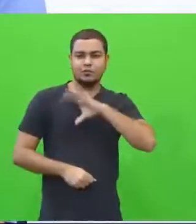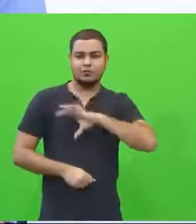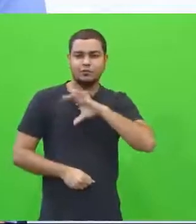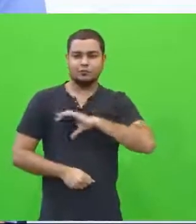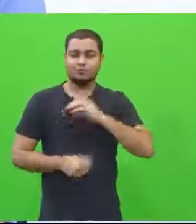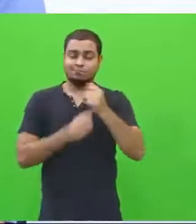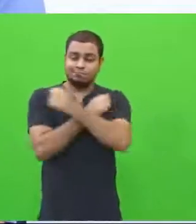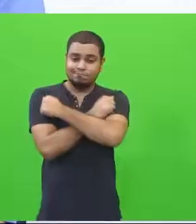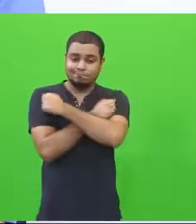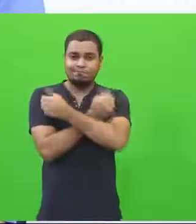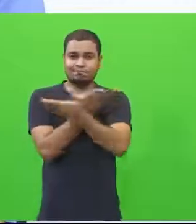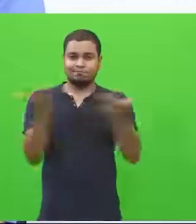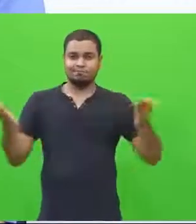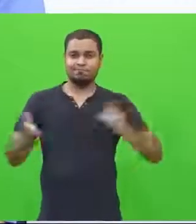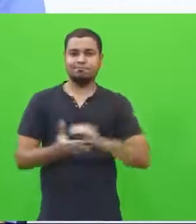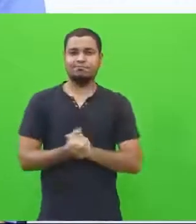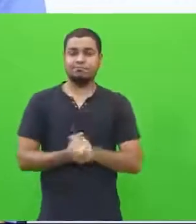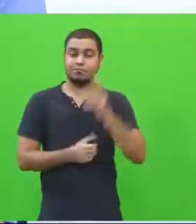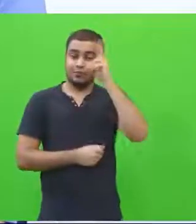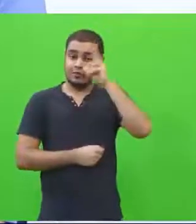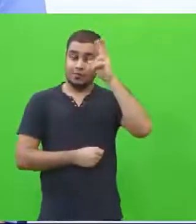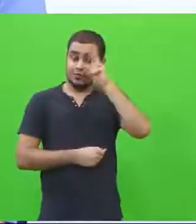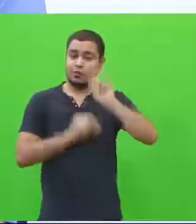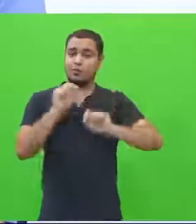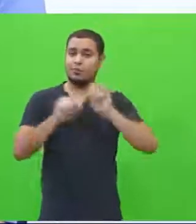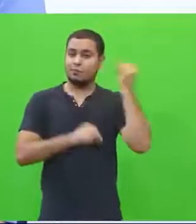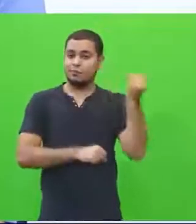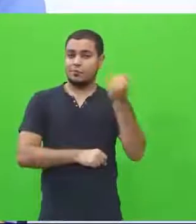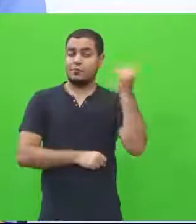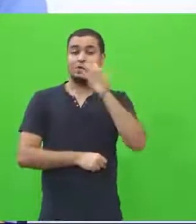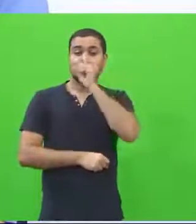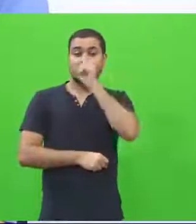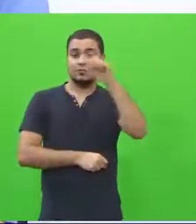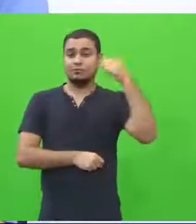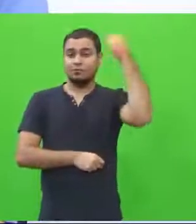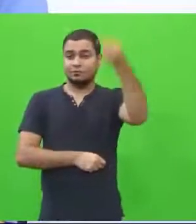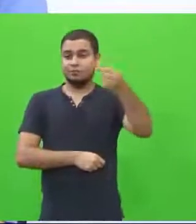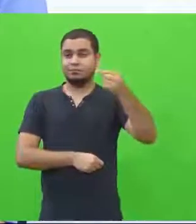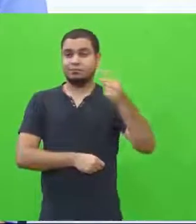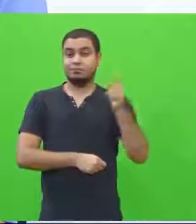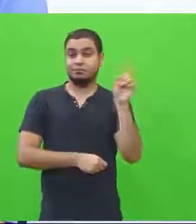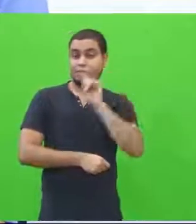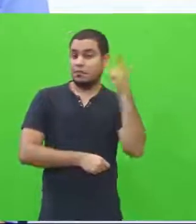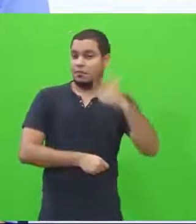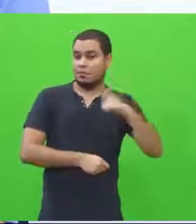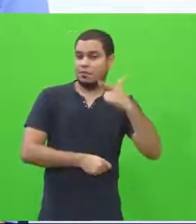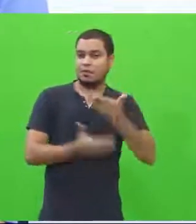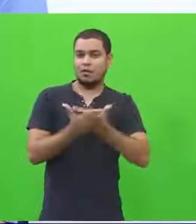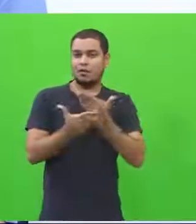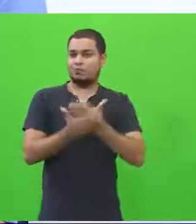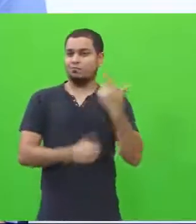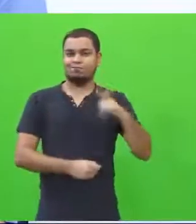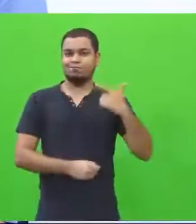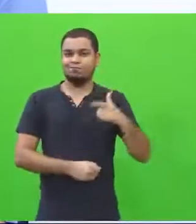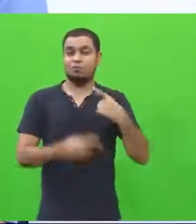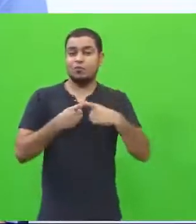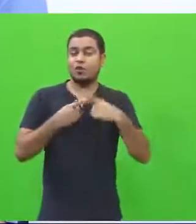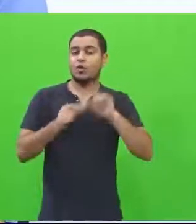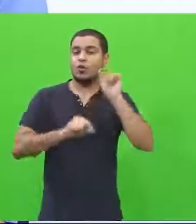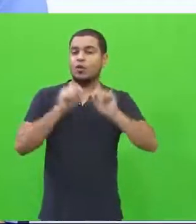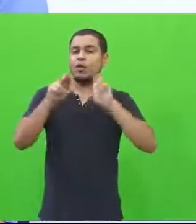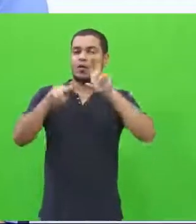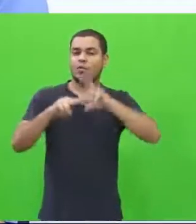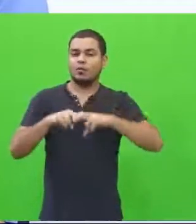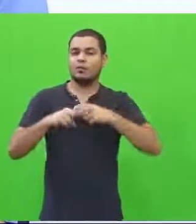grande abraço. Lembretes agora, sábado que vem nós não teremos o aulão, por conta do